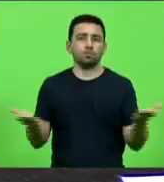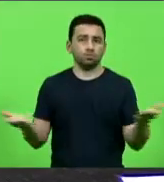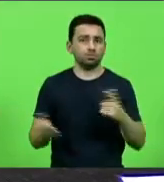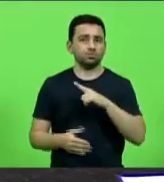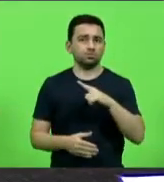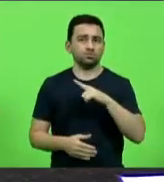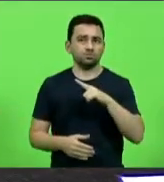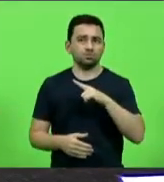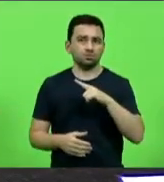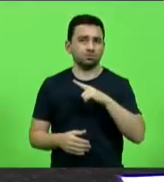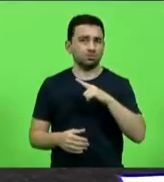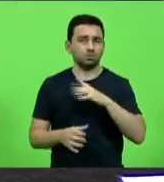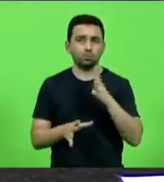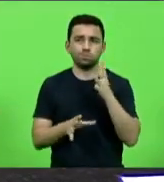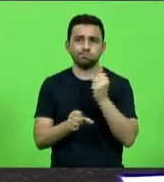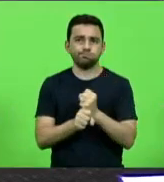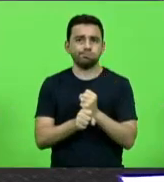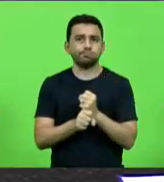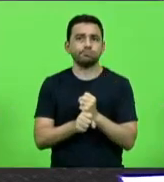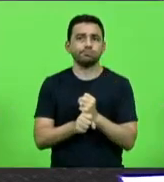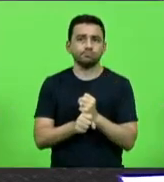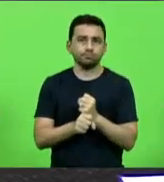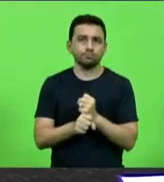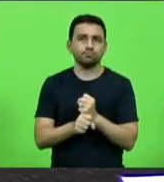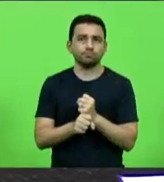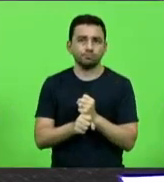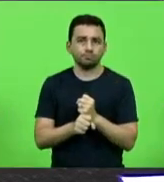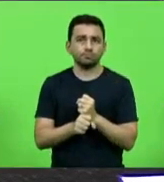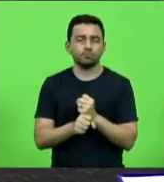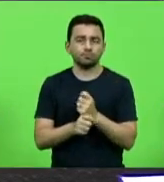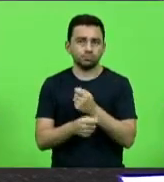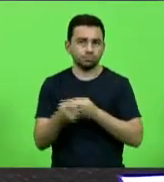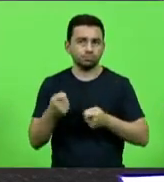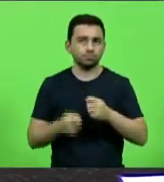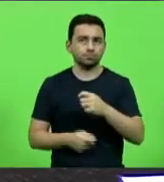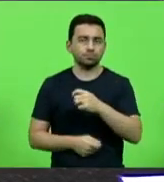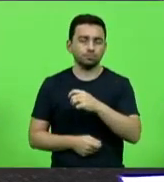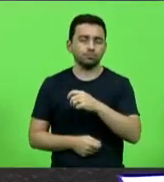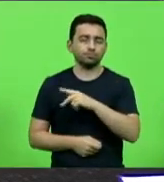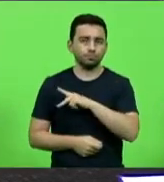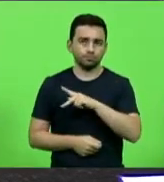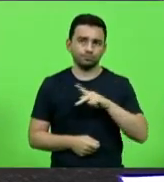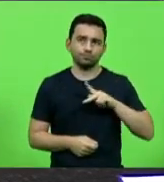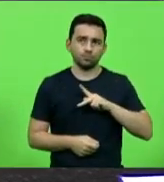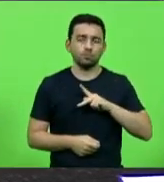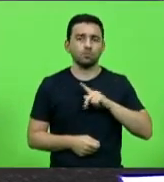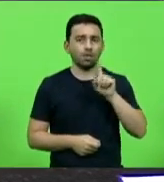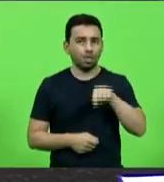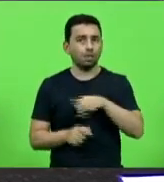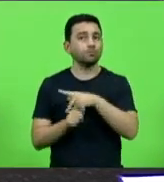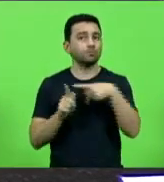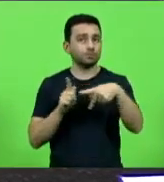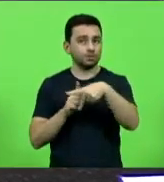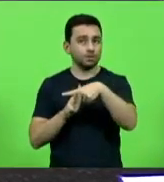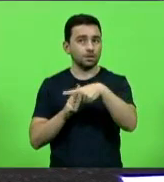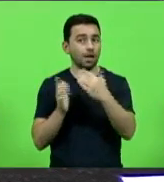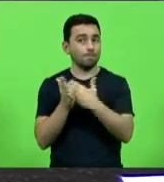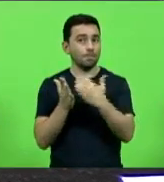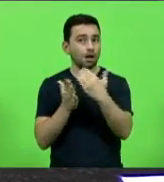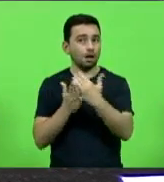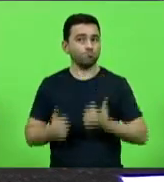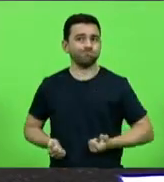grande conta dentro do nosso orçamento público, que é a Previdência hoje, representando o maior gasto